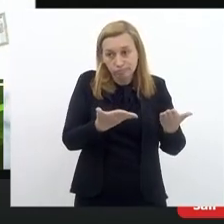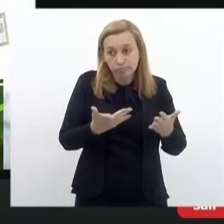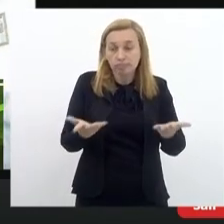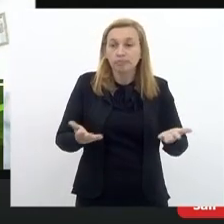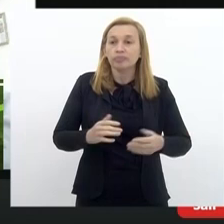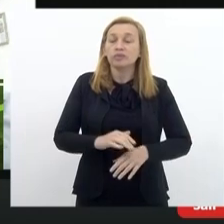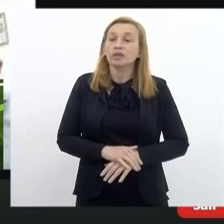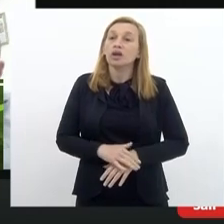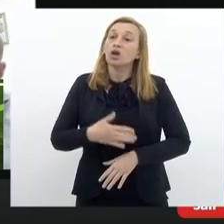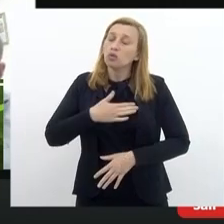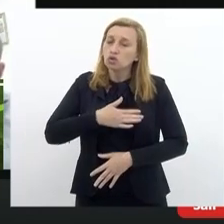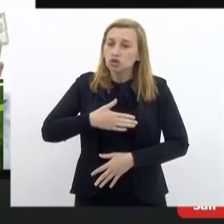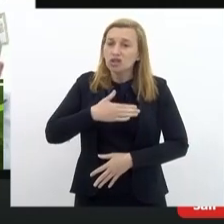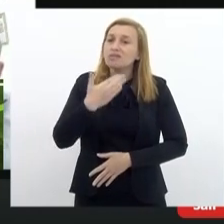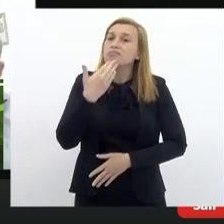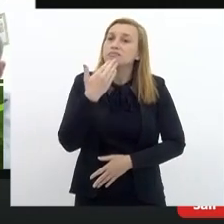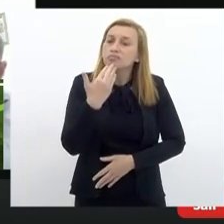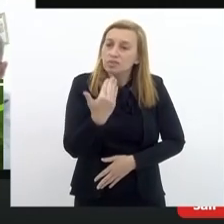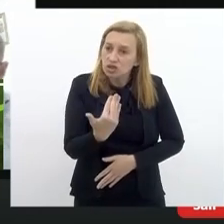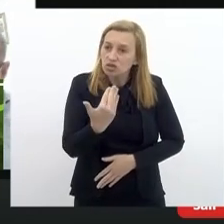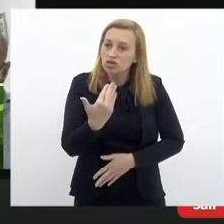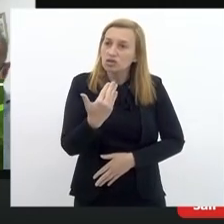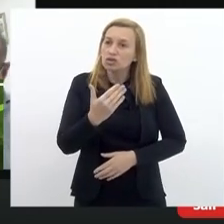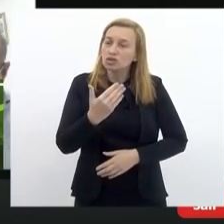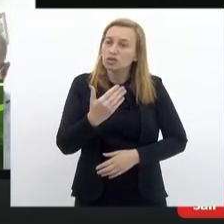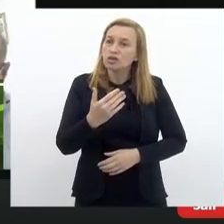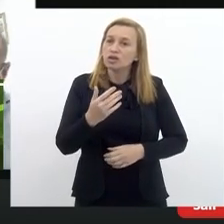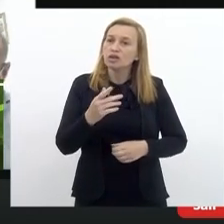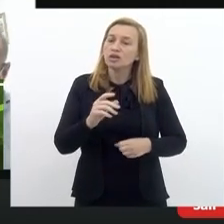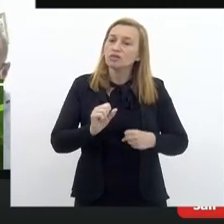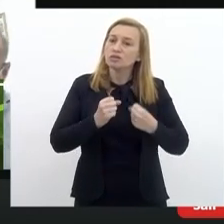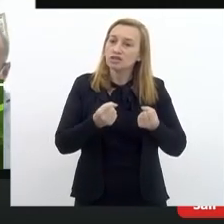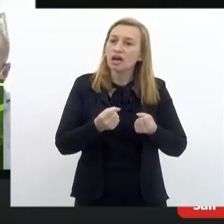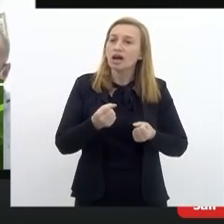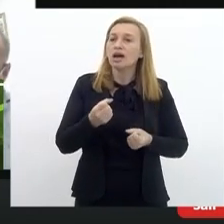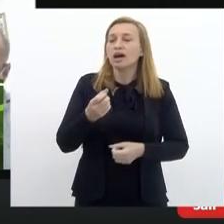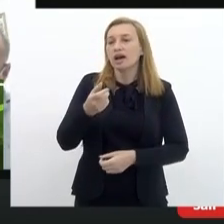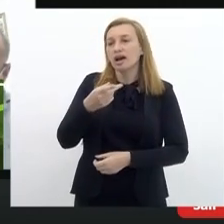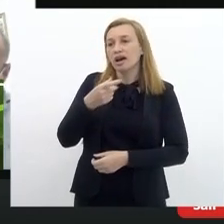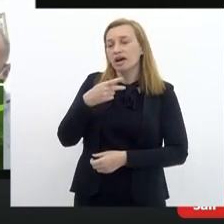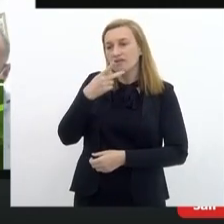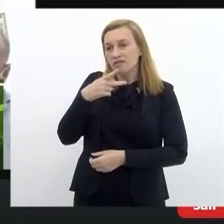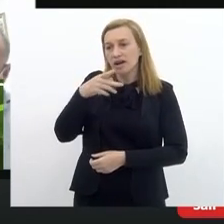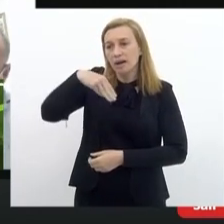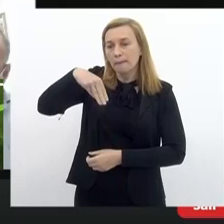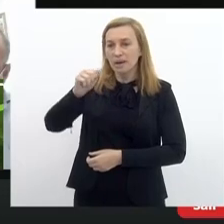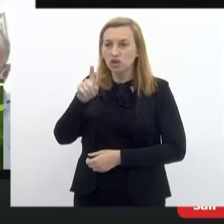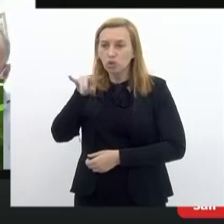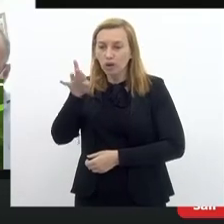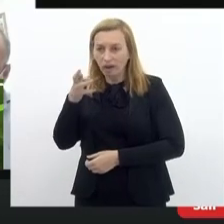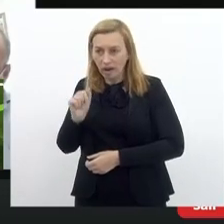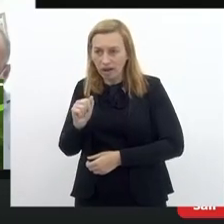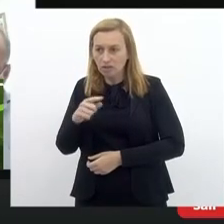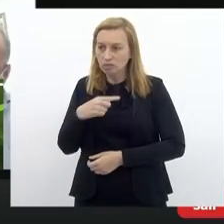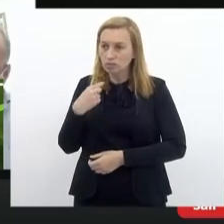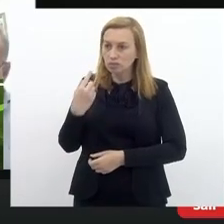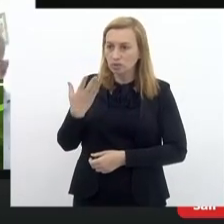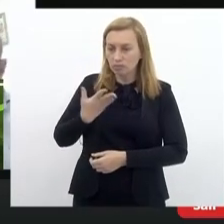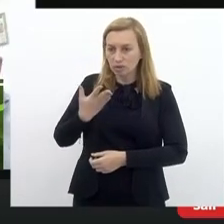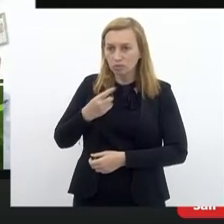Eu gostaria de pedir, reforçar as palavras do Madureira, que é nosso companheiro, de que haja